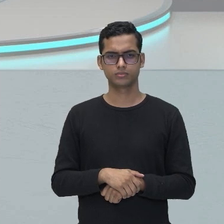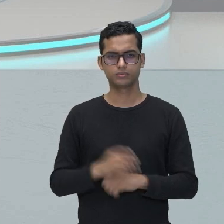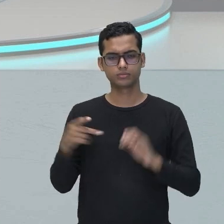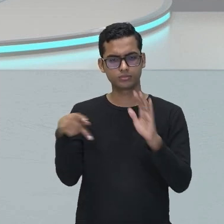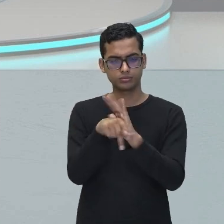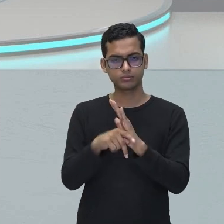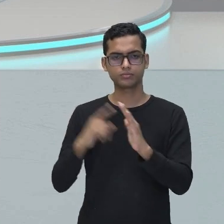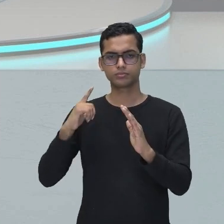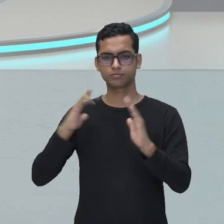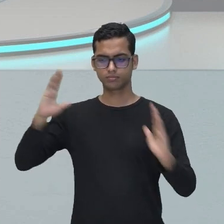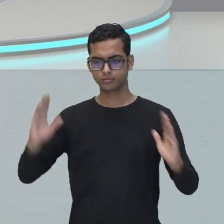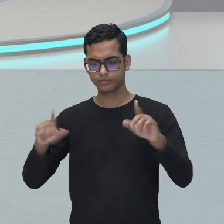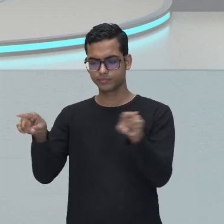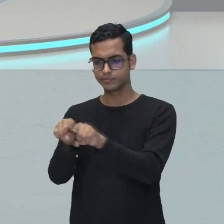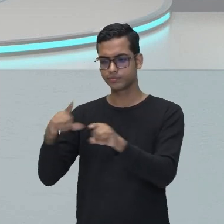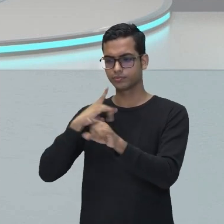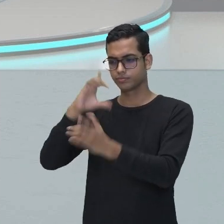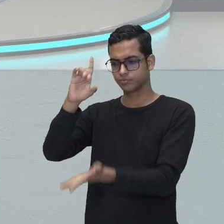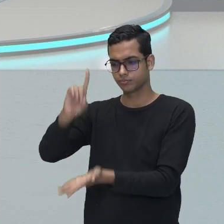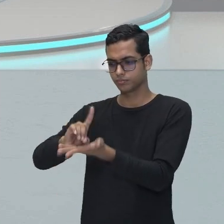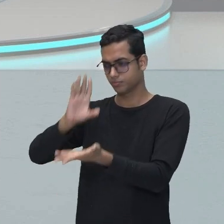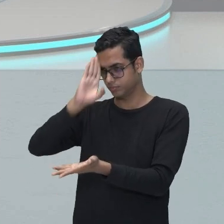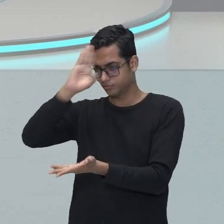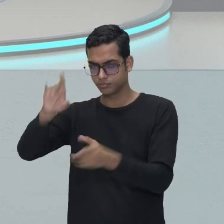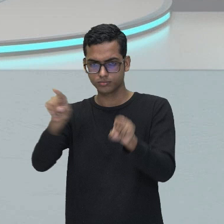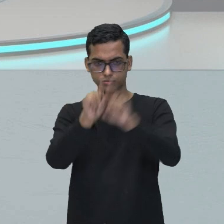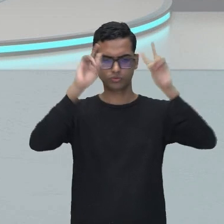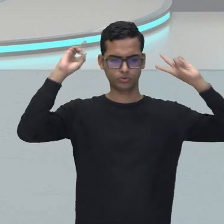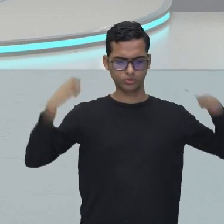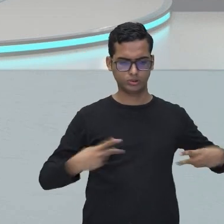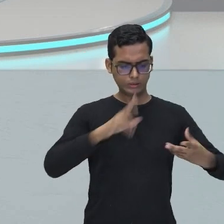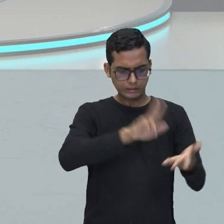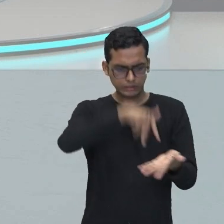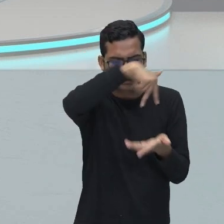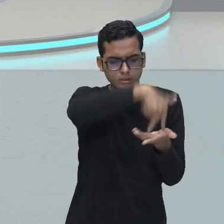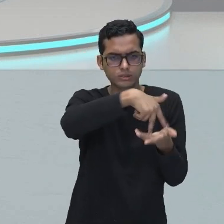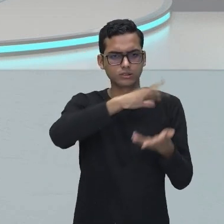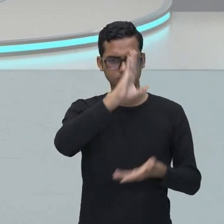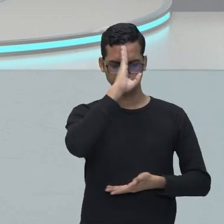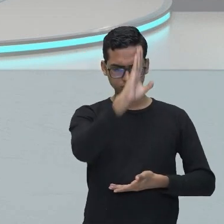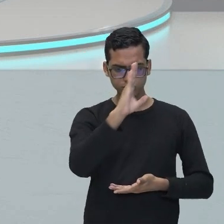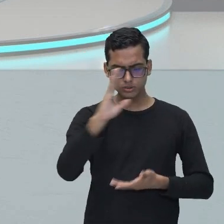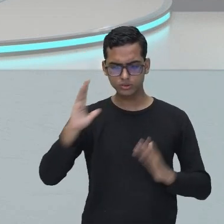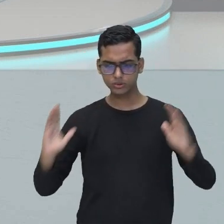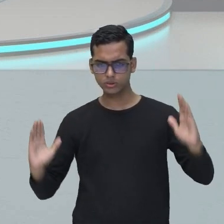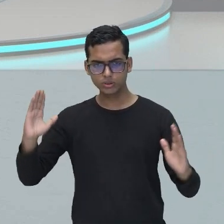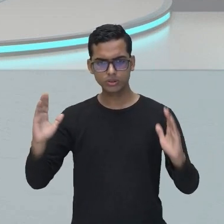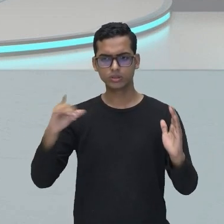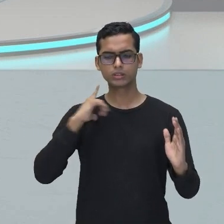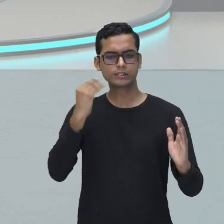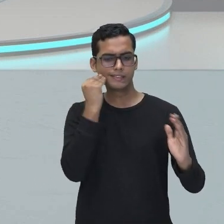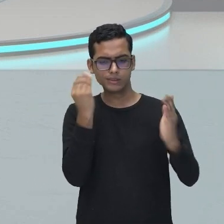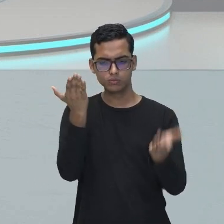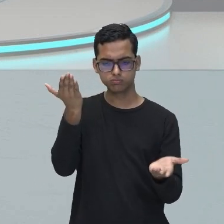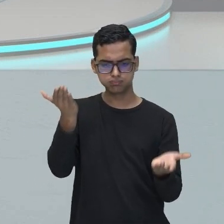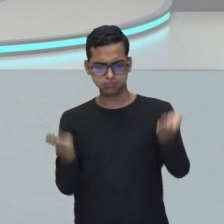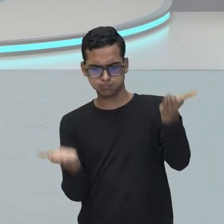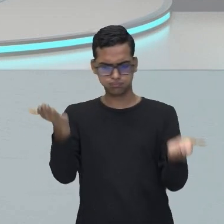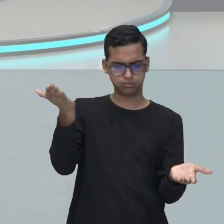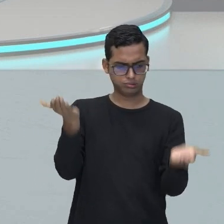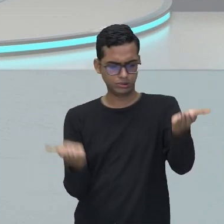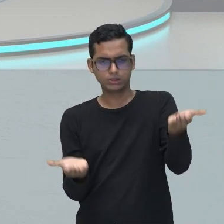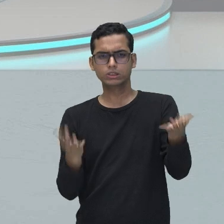e o antropocentrismo, traz a necessidade de equilíbrio. E esse